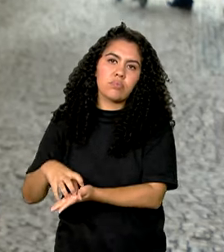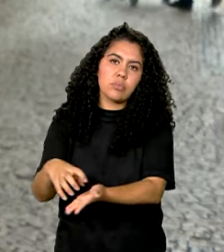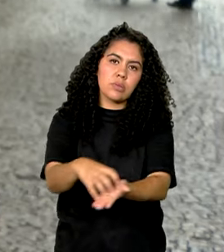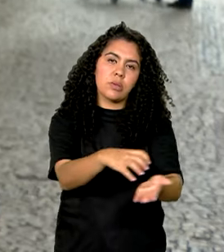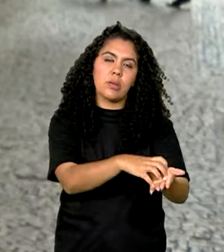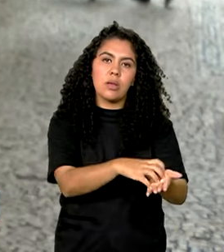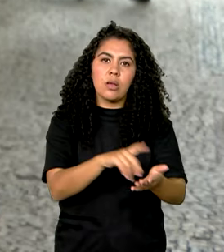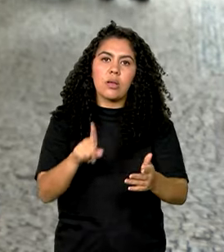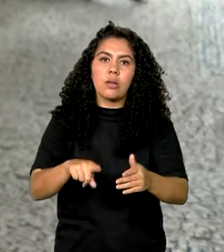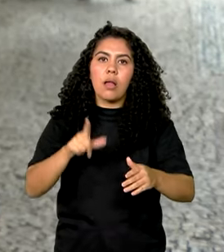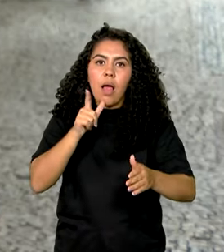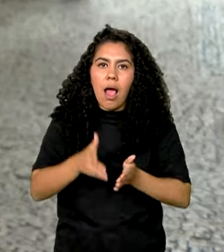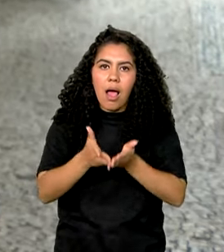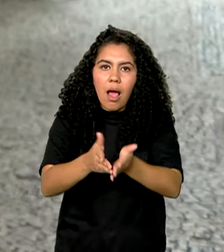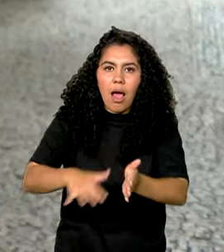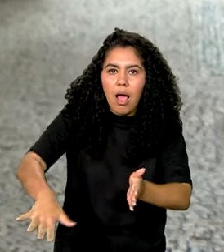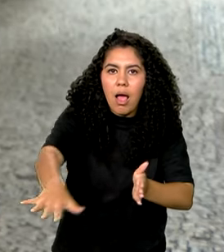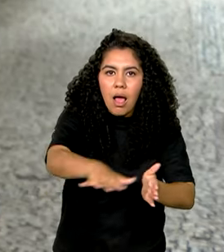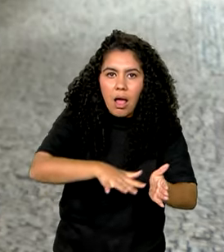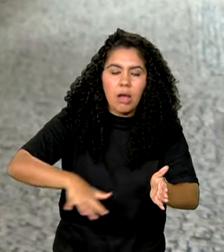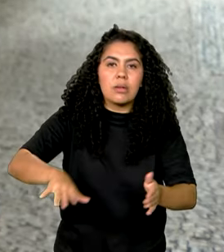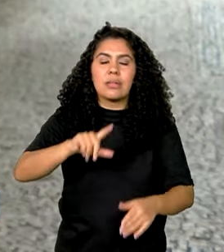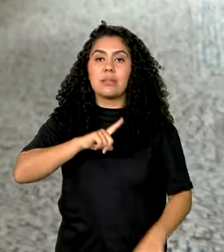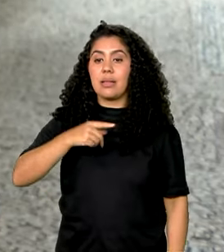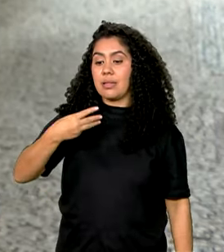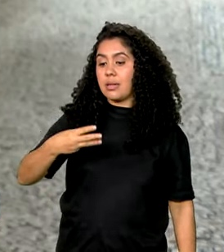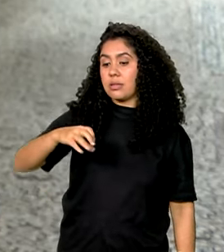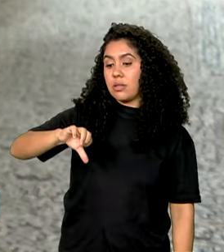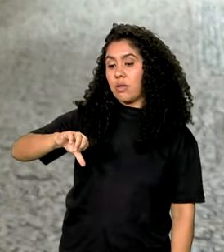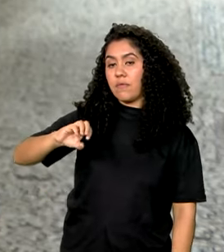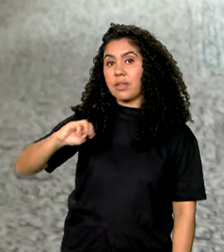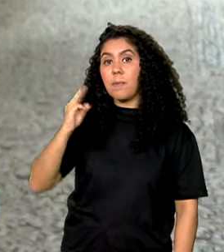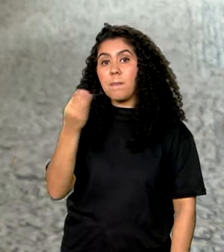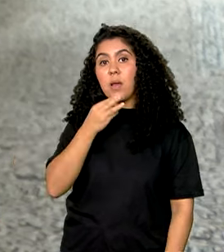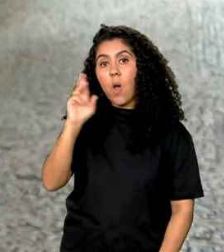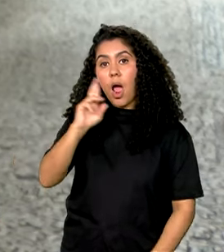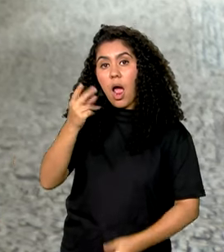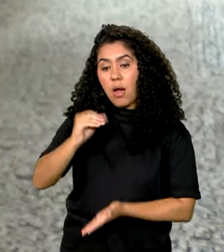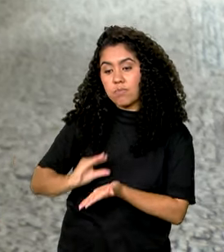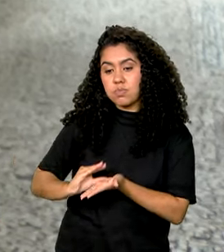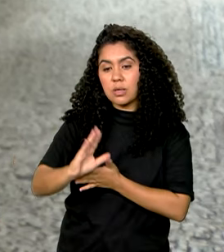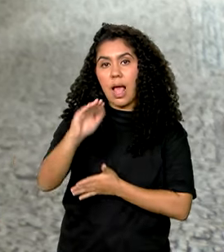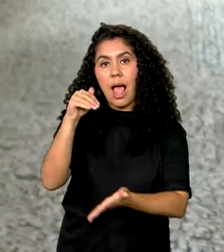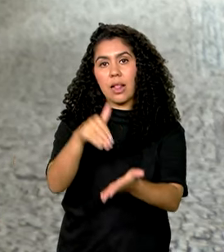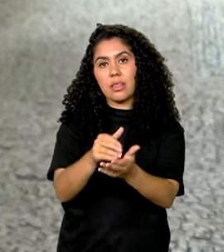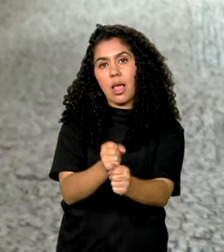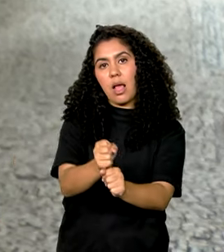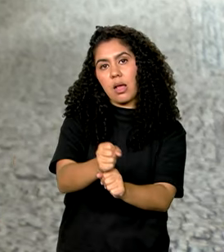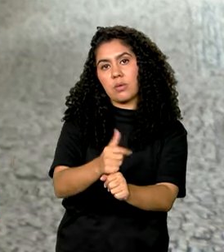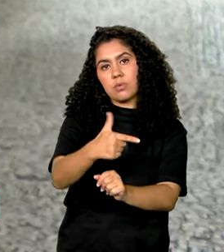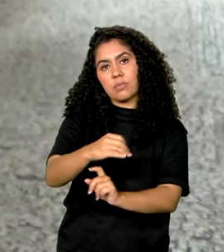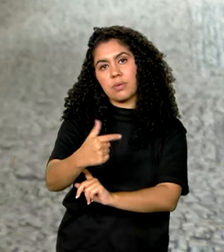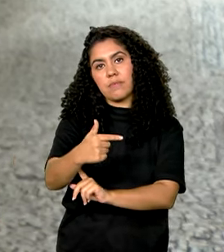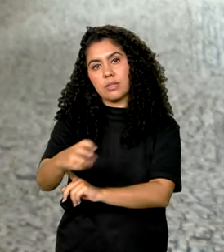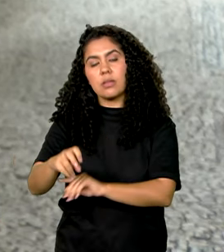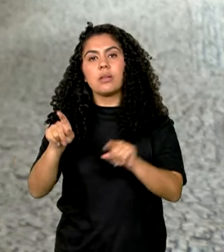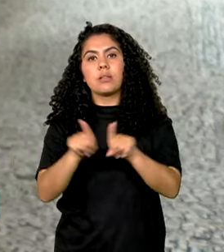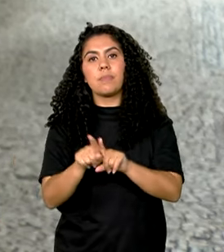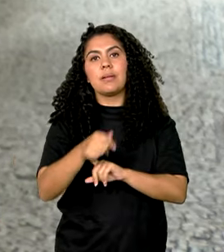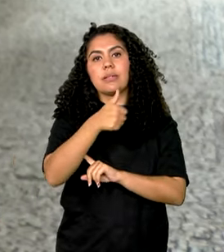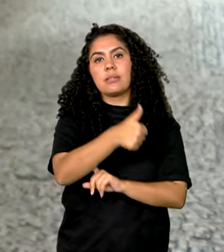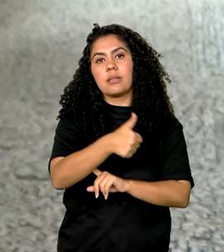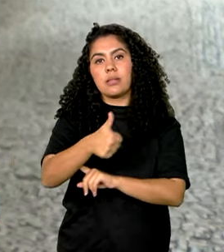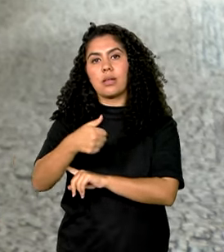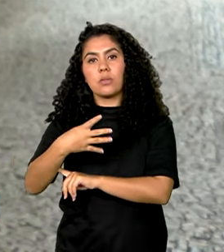fluvial. Cerca de 390 milhões de reais vão ser disponibilizados até 2025, 114 milhões